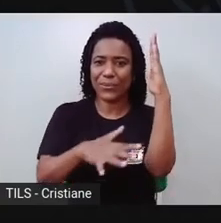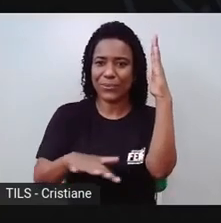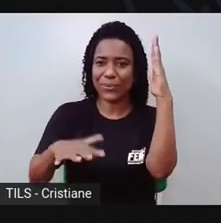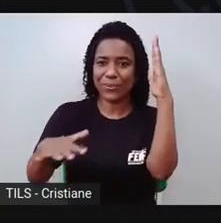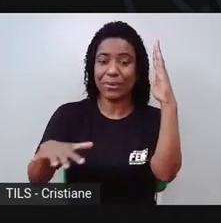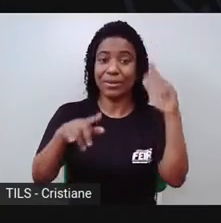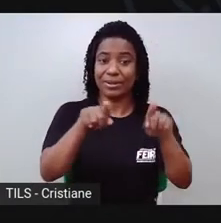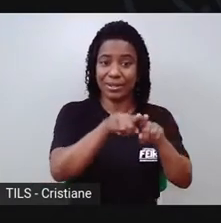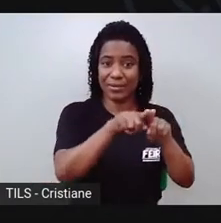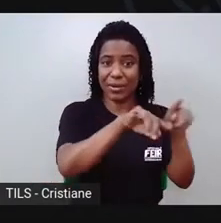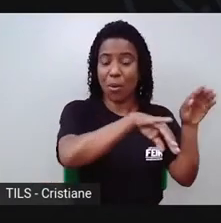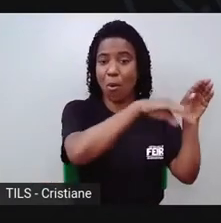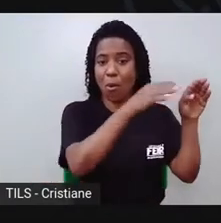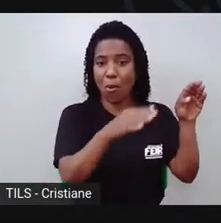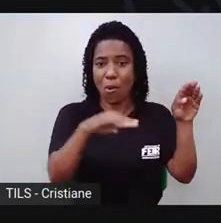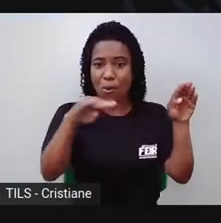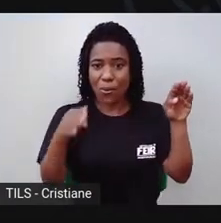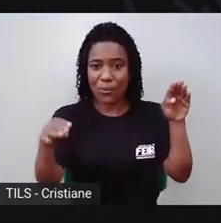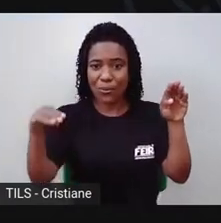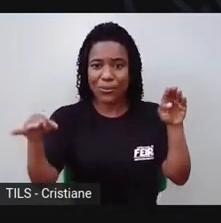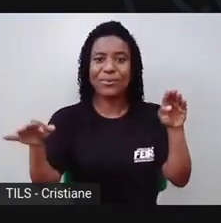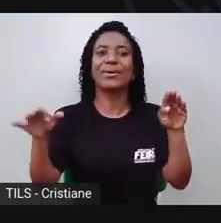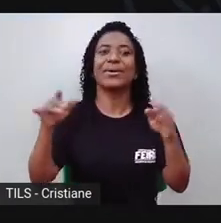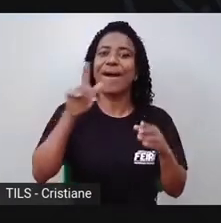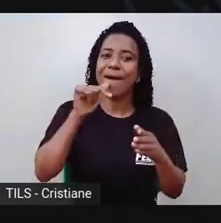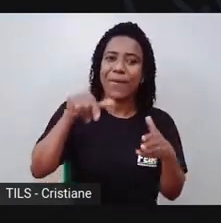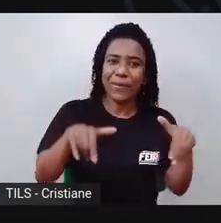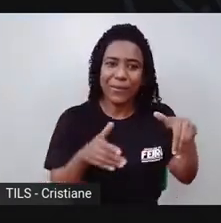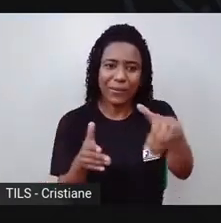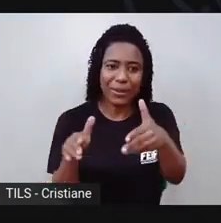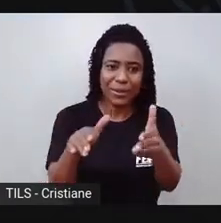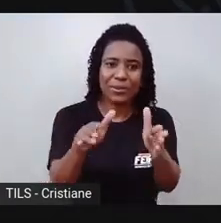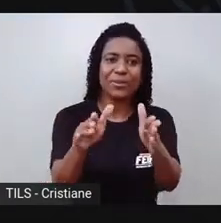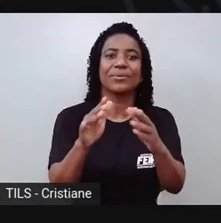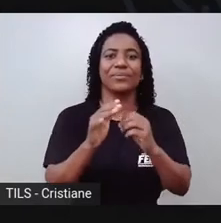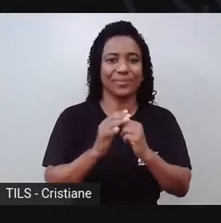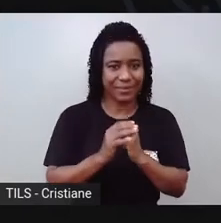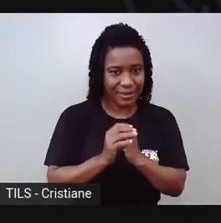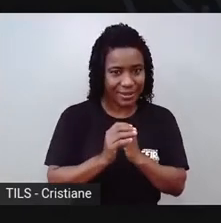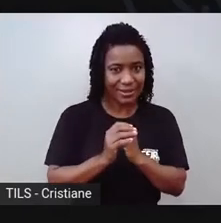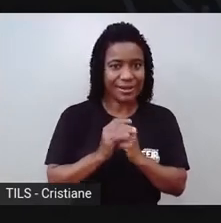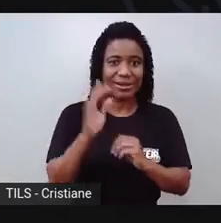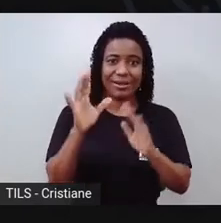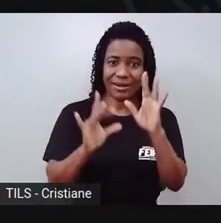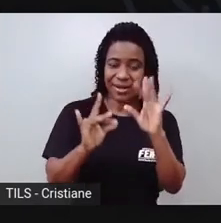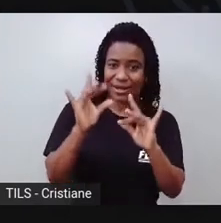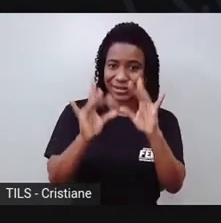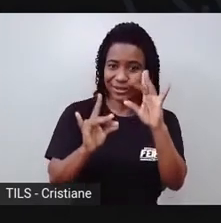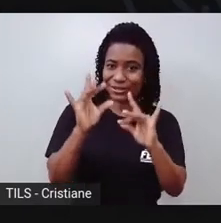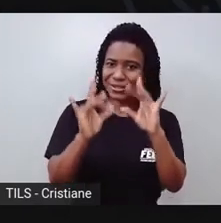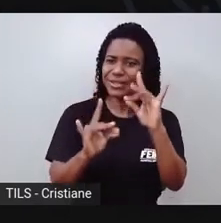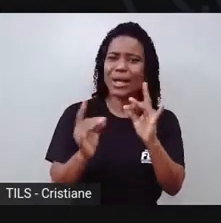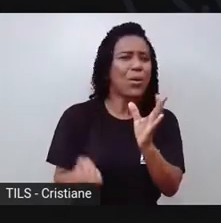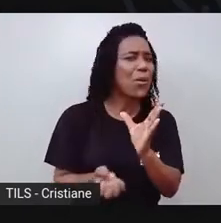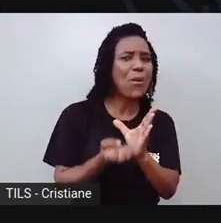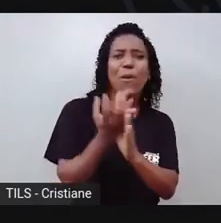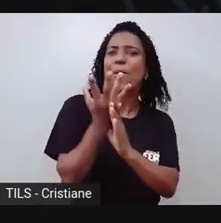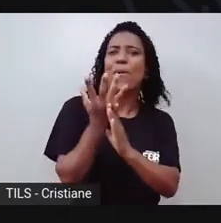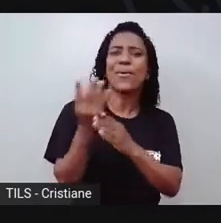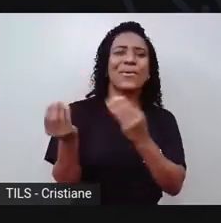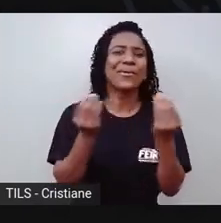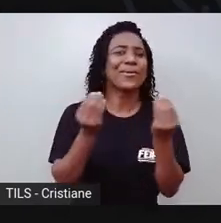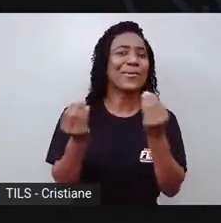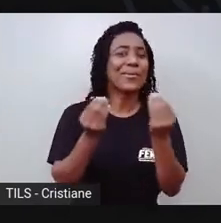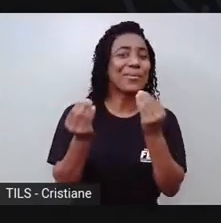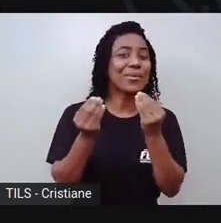de um rio. E como foi que surgiu a Gila? Ave Maria, faz é tempo. A Gila